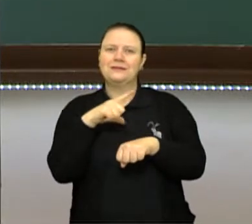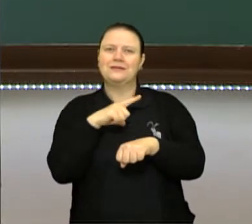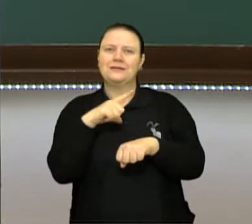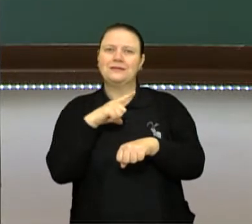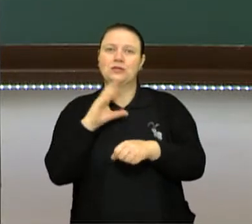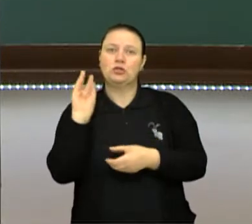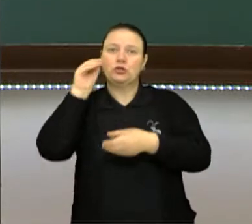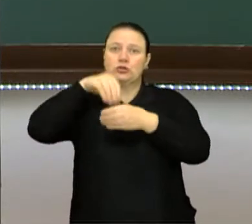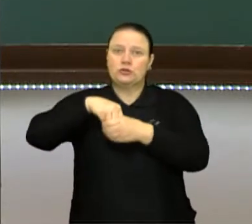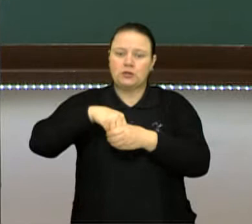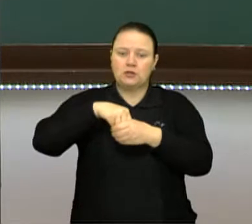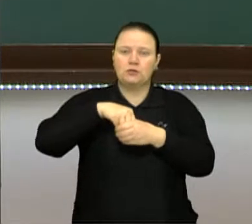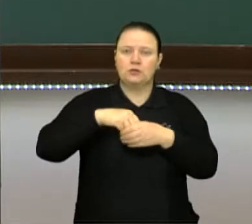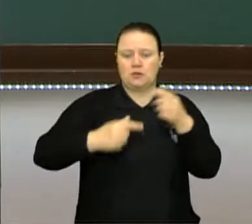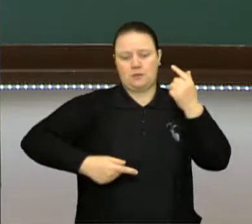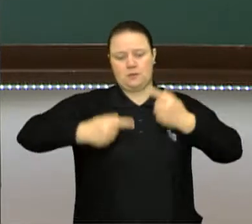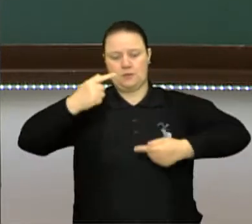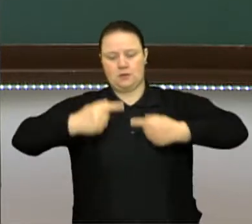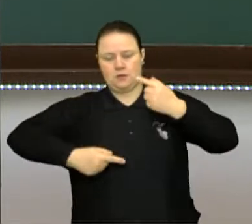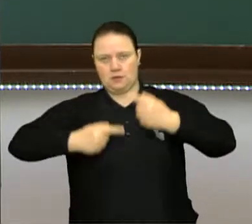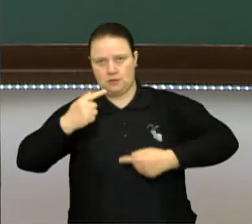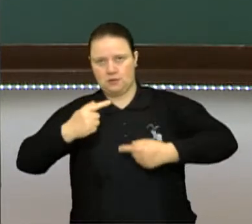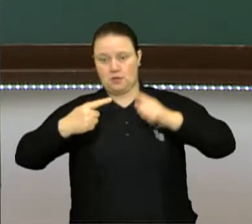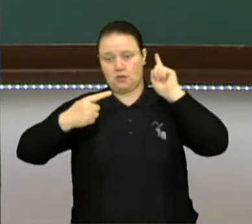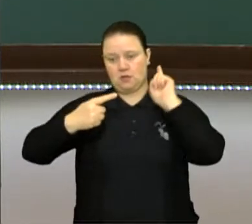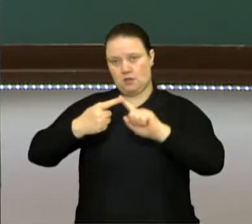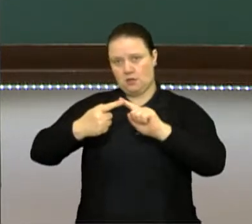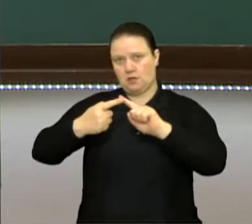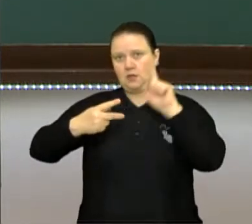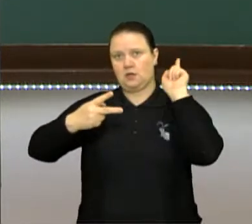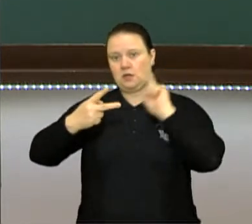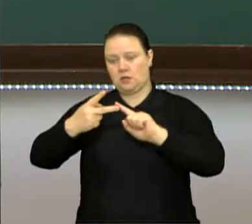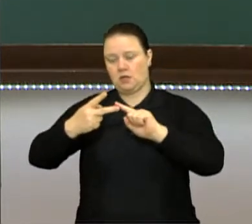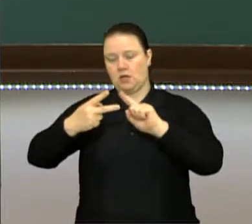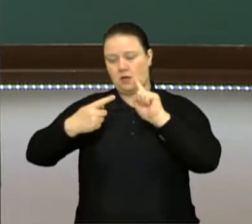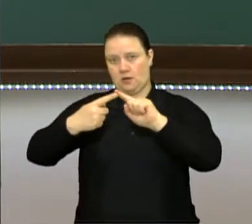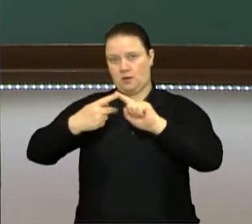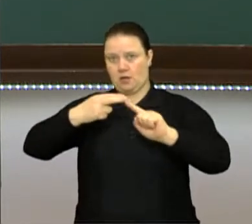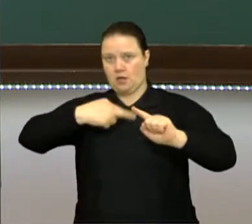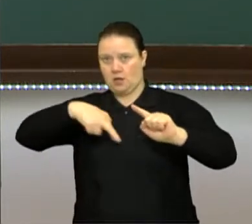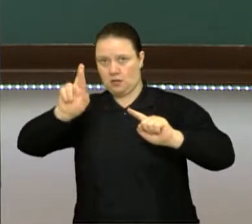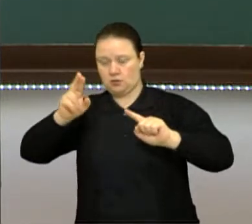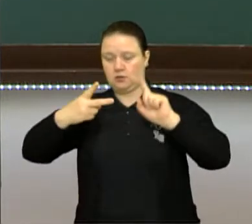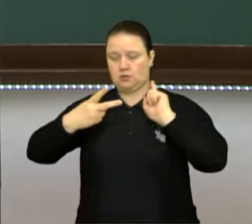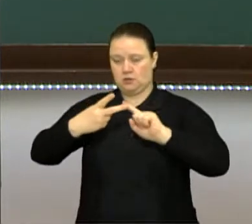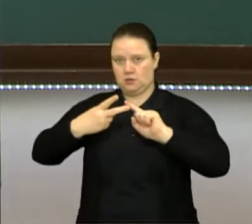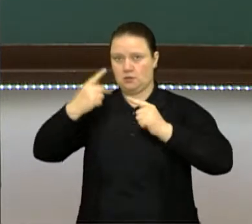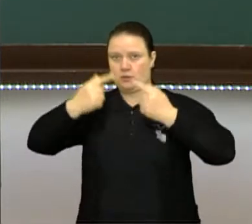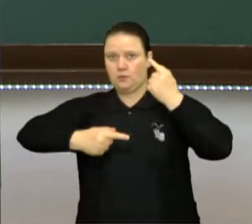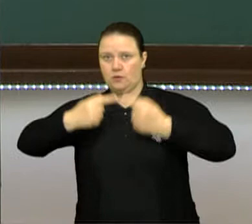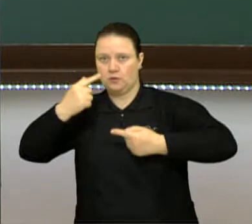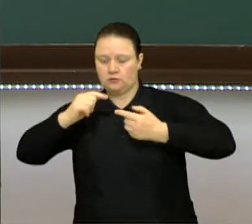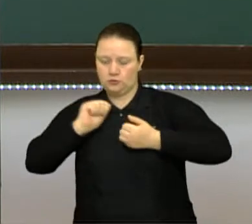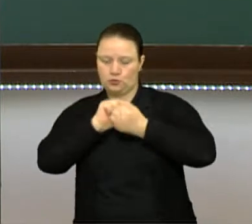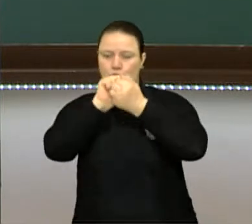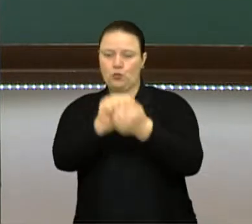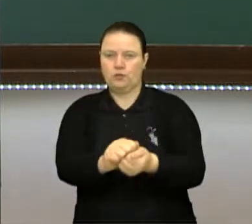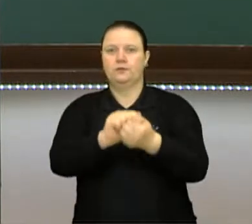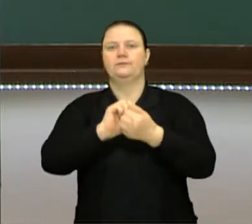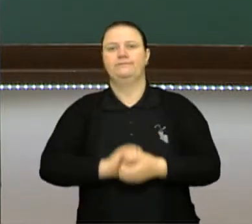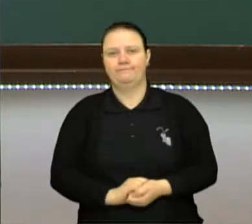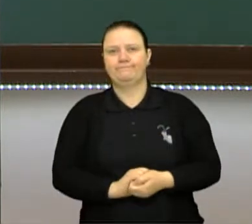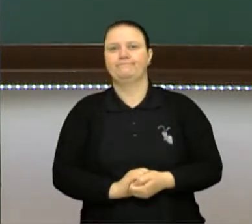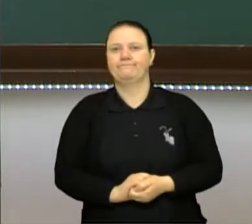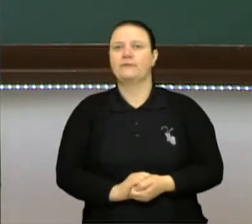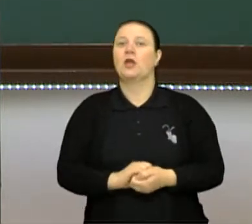dentro da figura política. Então nós temos uma união da figura política sendo líder religioso com o líder econômico e político.